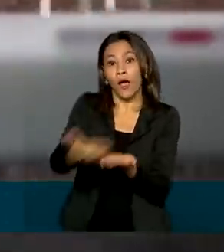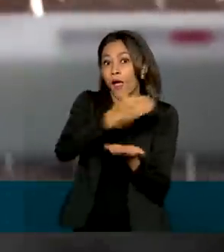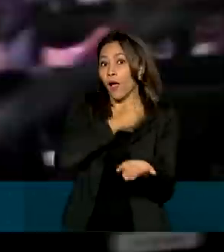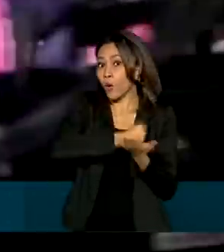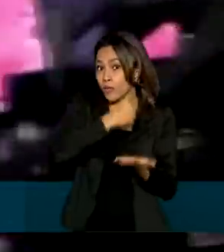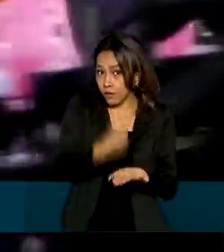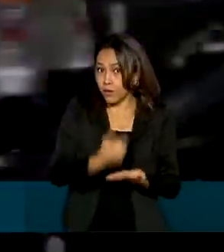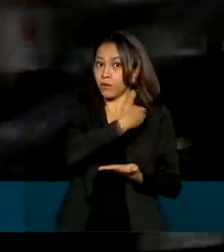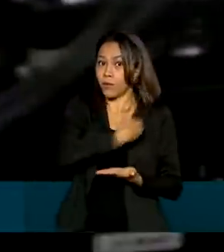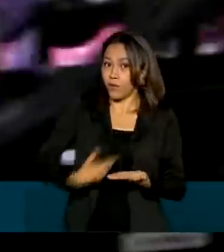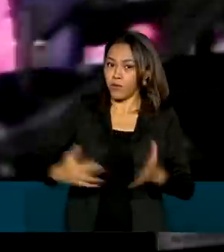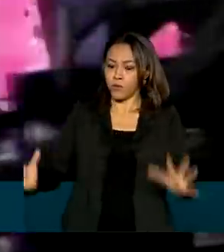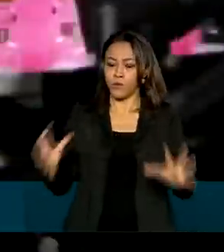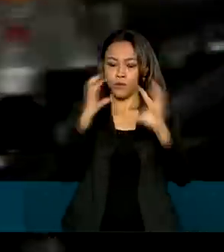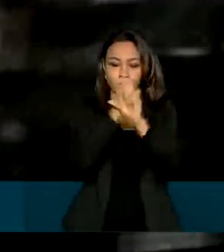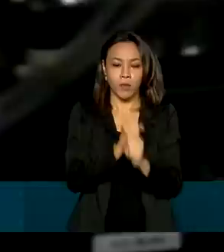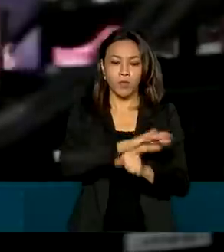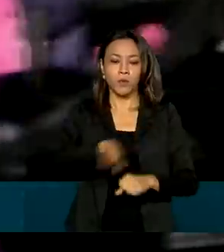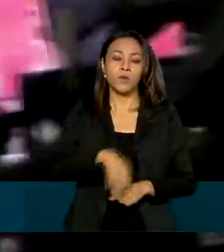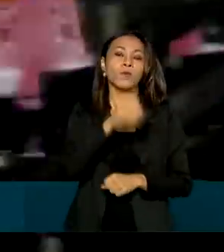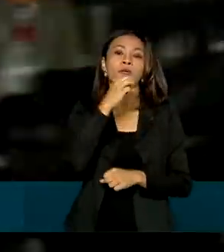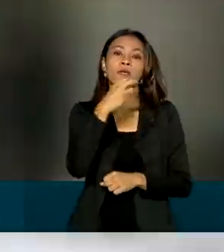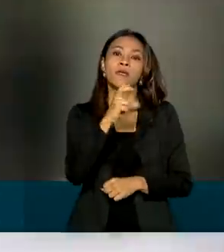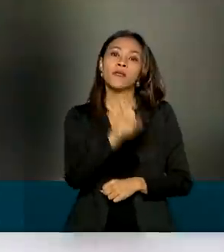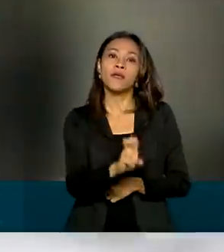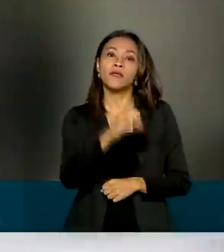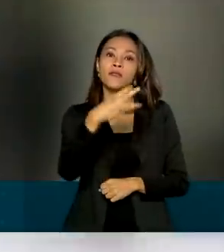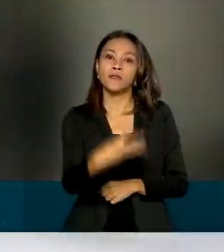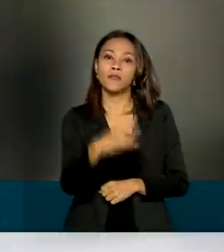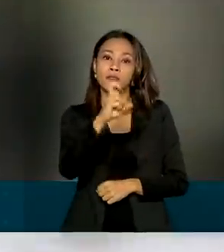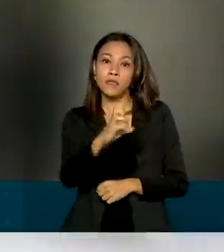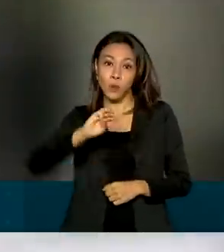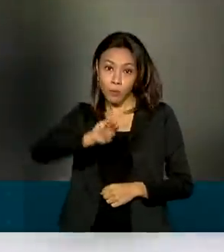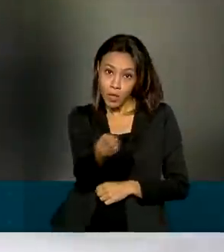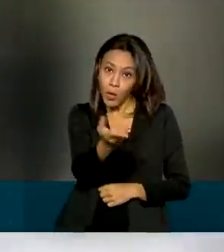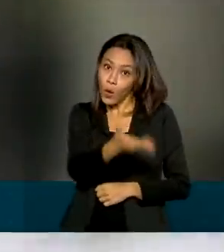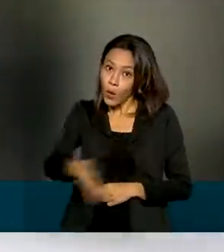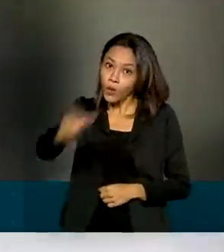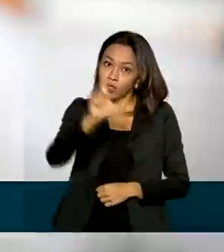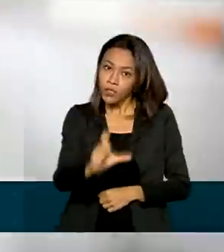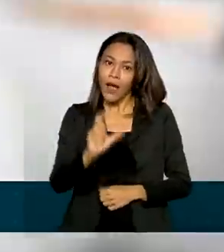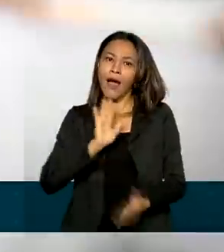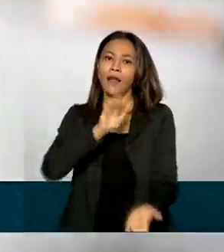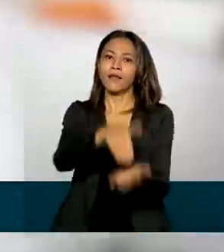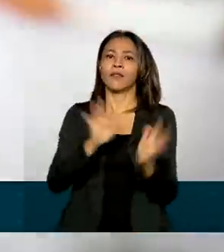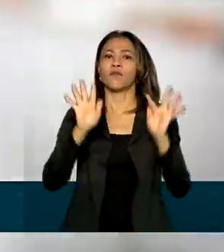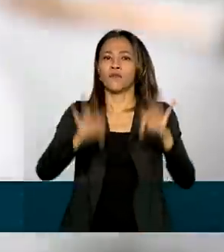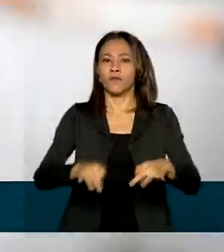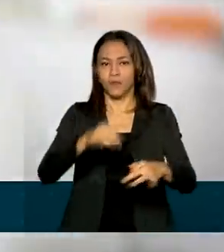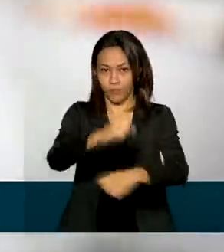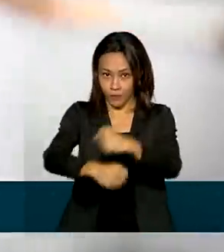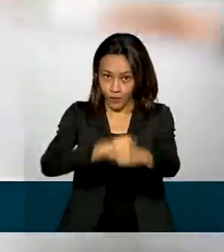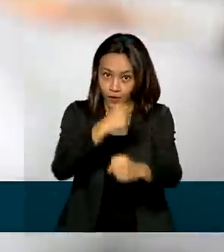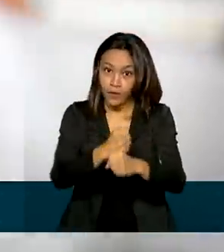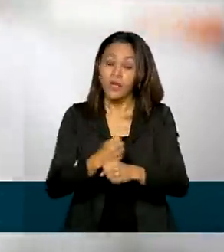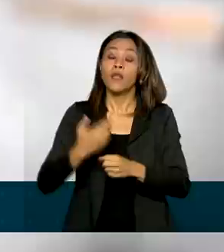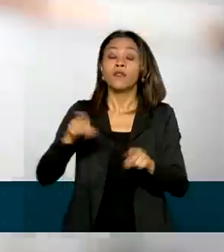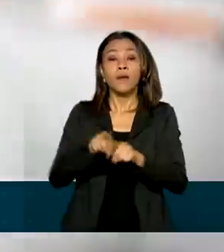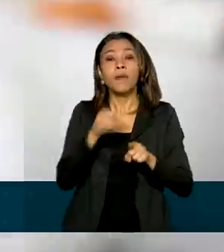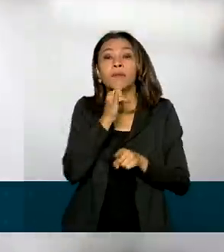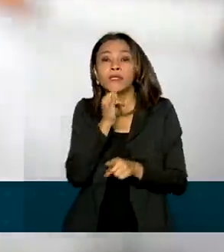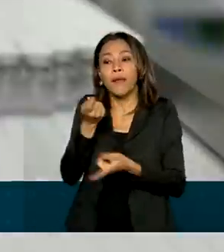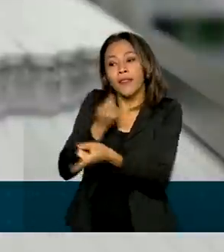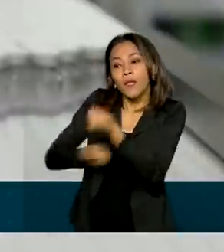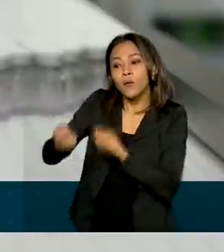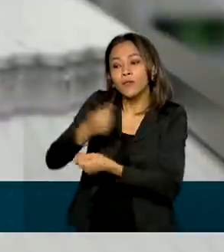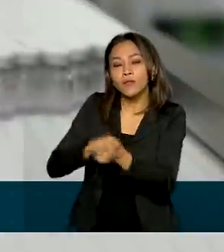governo, que totalizam 535 milhões de unidades até o fim do ano. O ministério negocia, por exemplo,